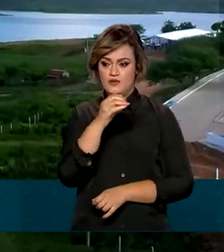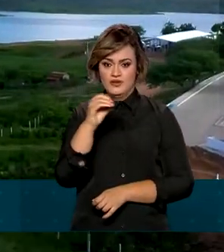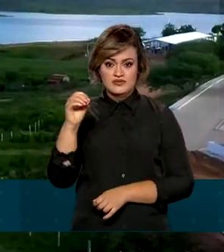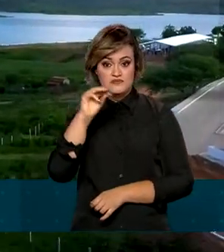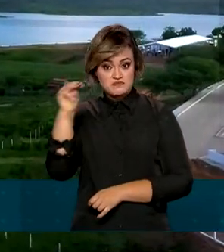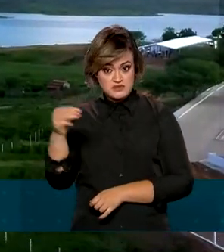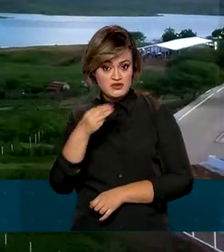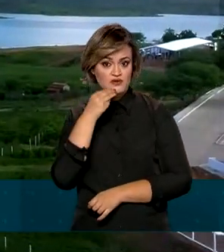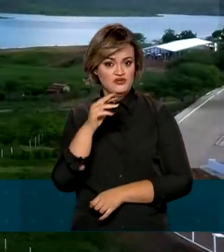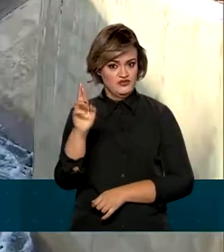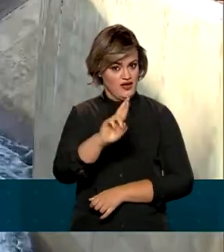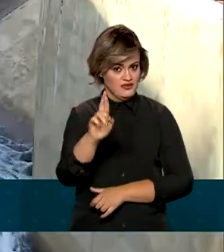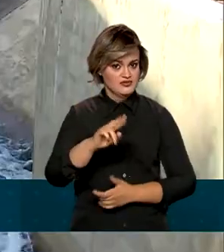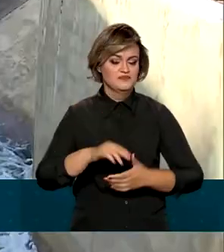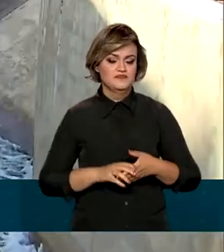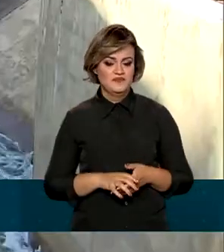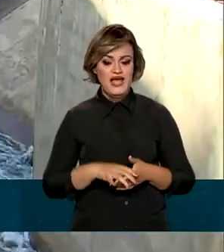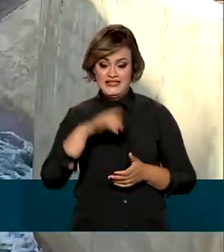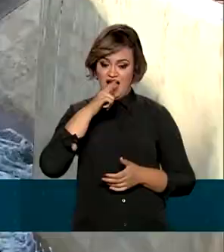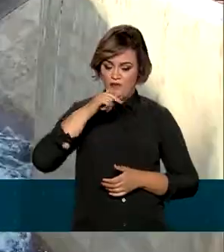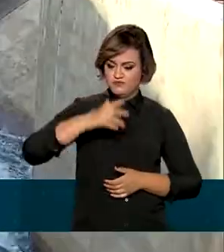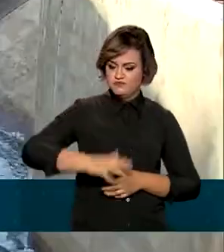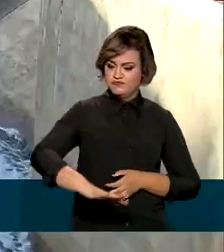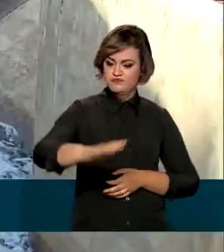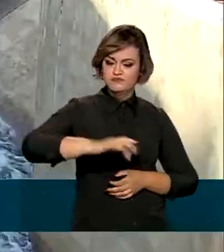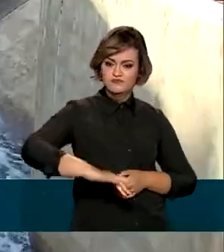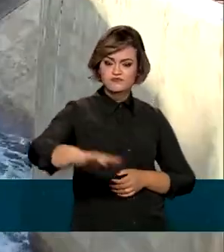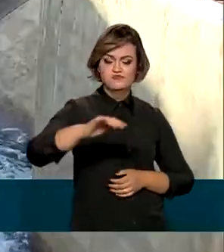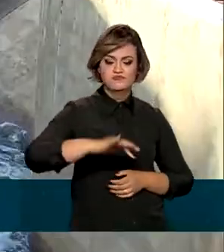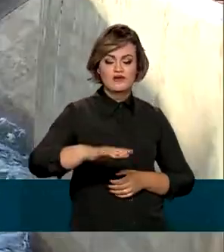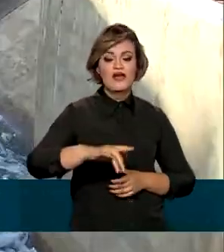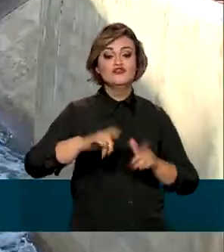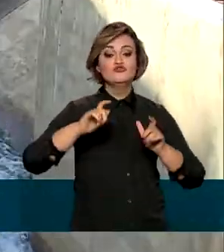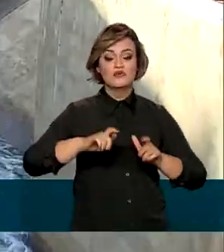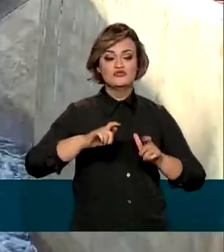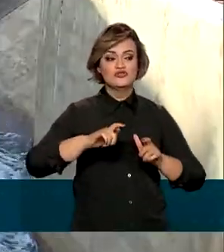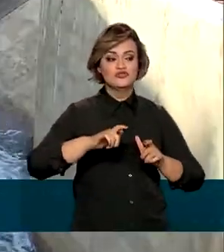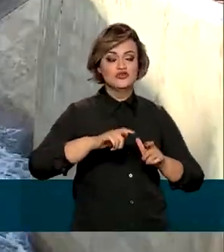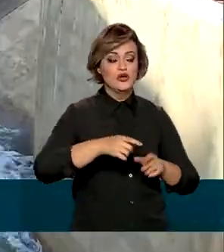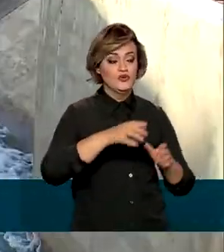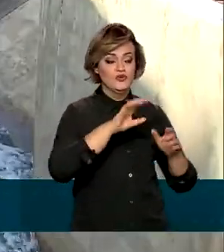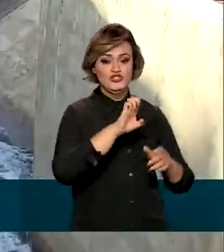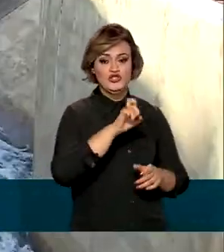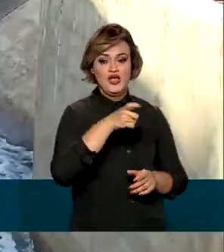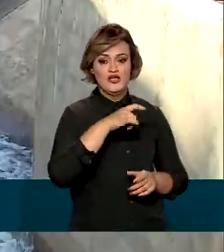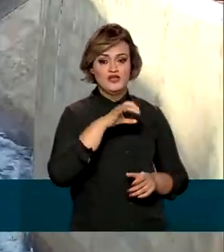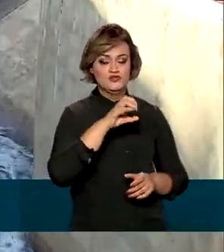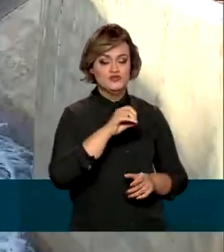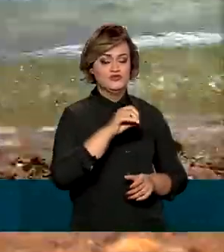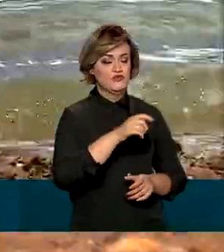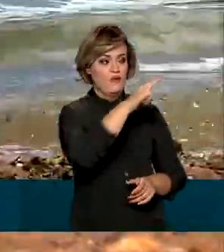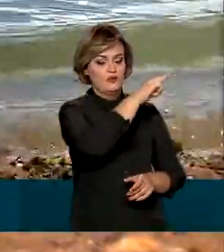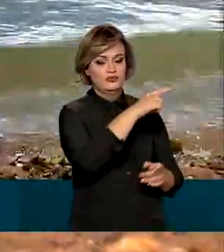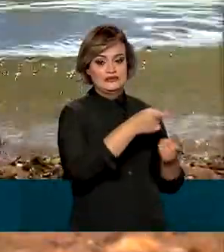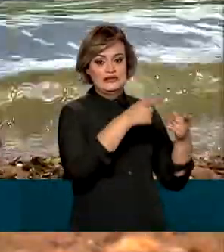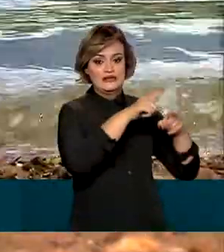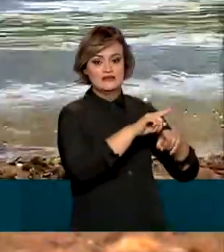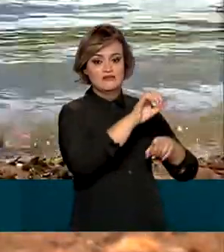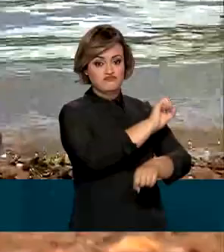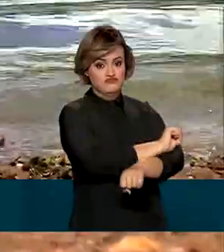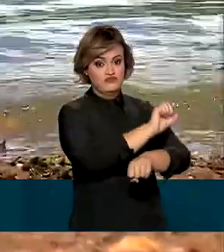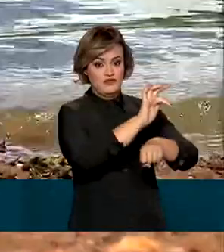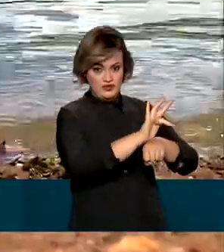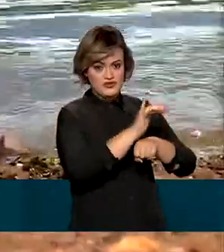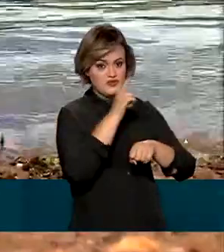milhões de reais. As águas que aqui chegaram vêm do eixo leste do projeto de integração do Rio São Francisco e agora